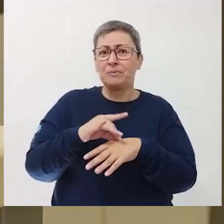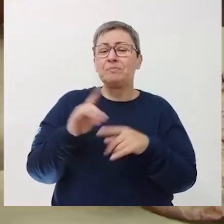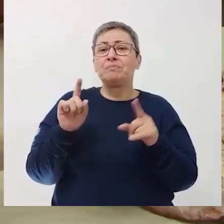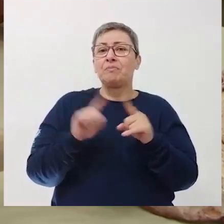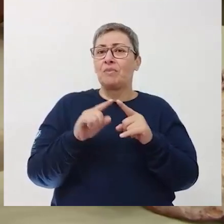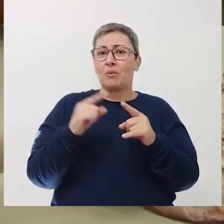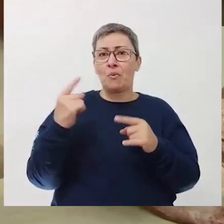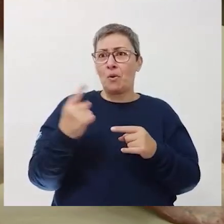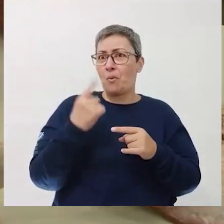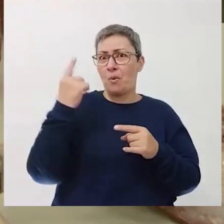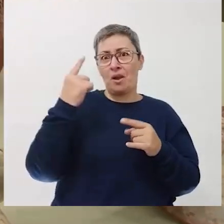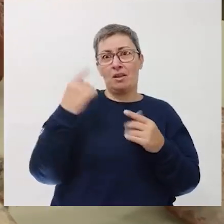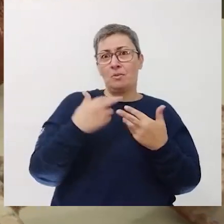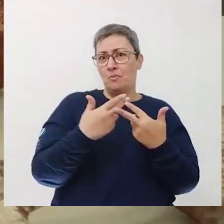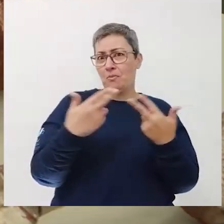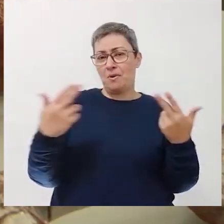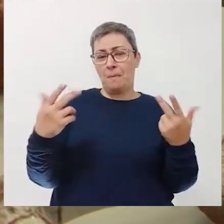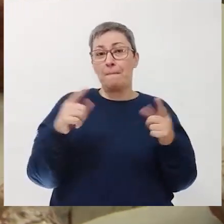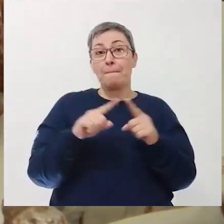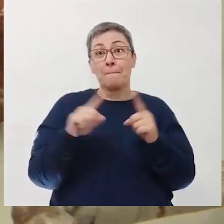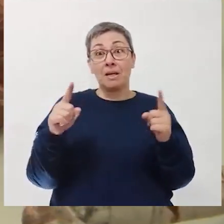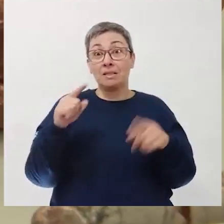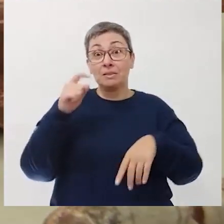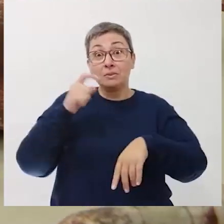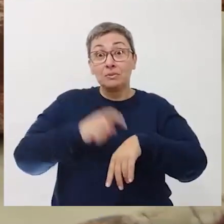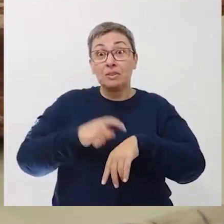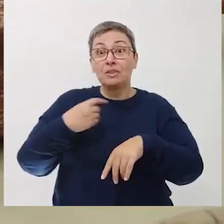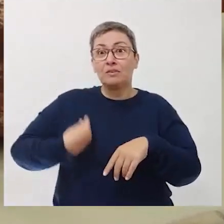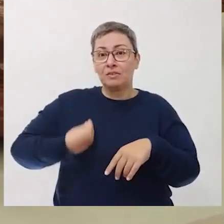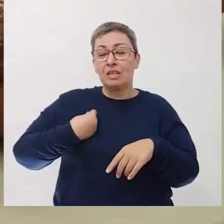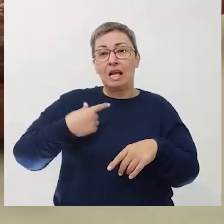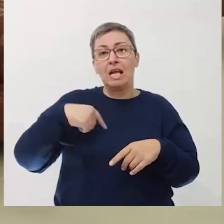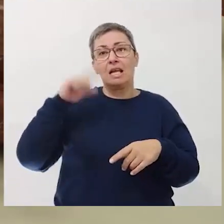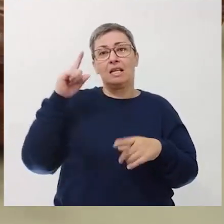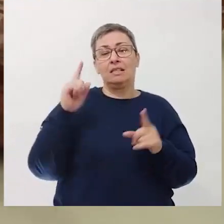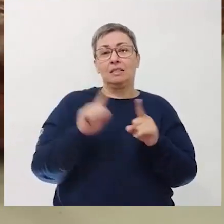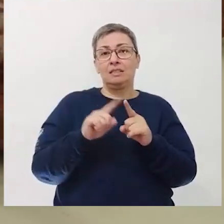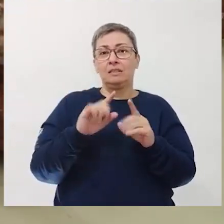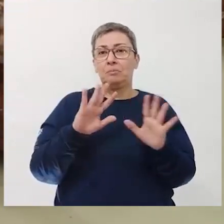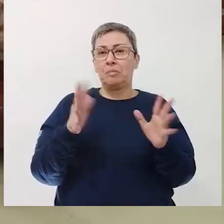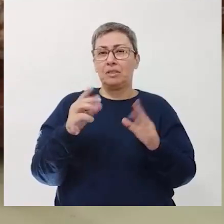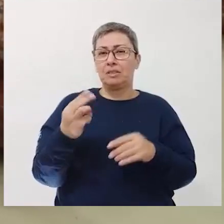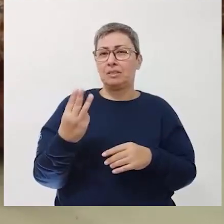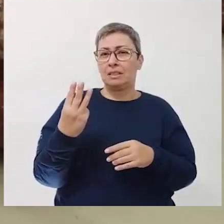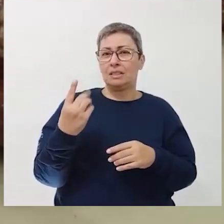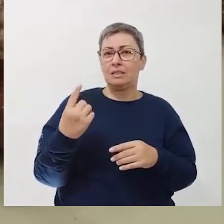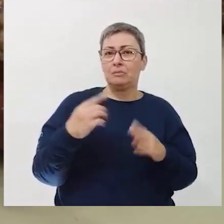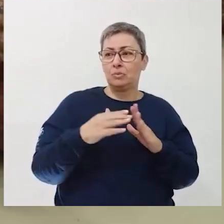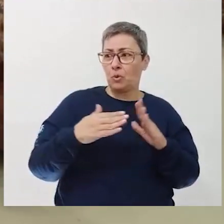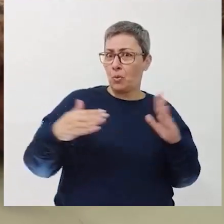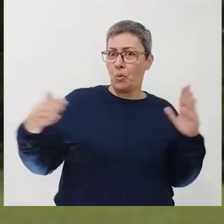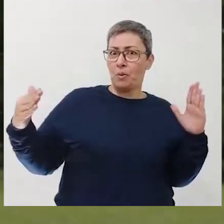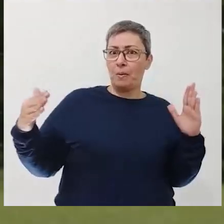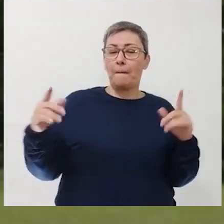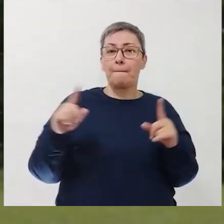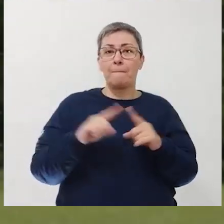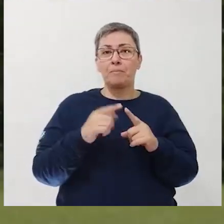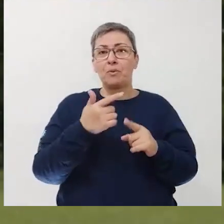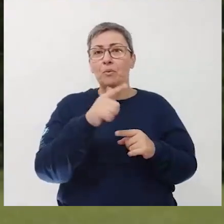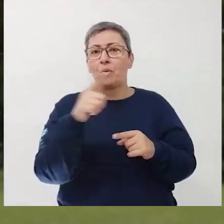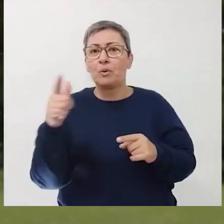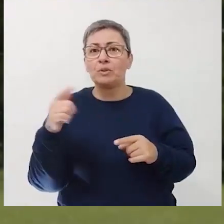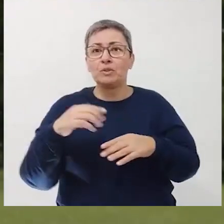em que ele existiu. Ele não era grande, perto de outros dinossauros, mas no momento em que ele existiu ele era grande. Ele tinha cerca de 3 metros de comprimento,